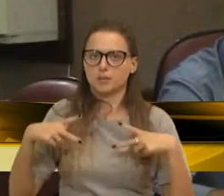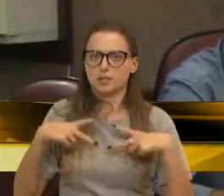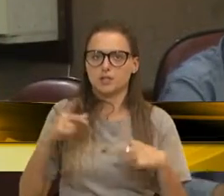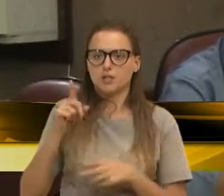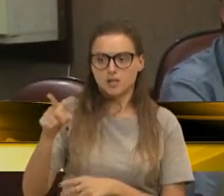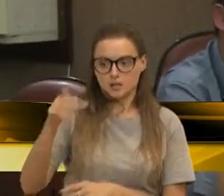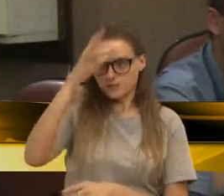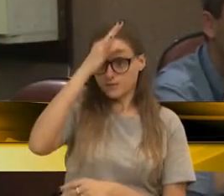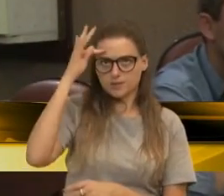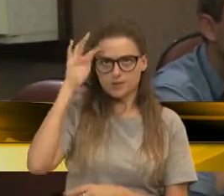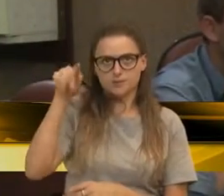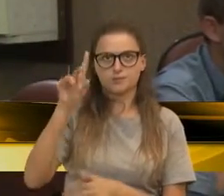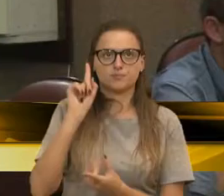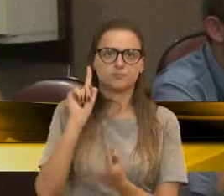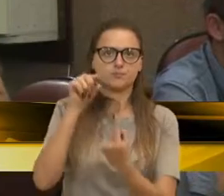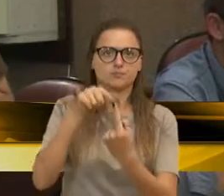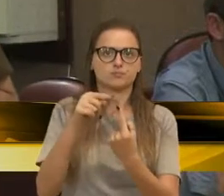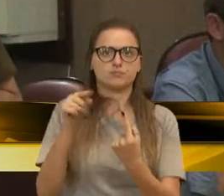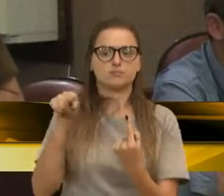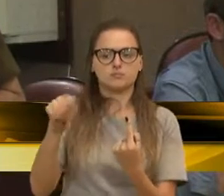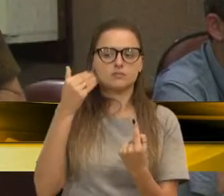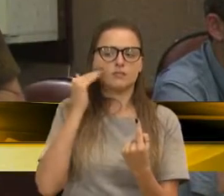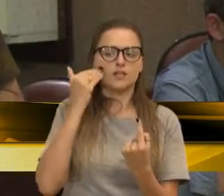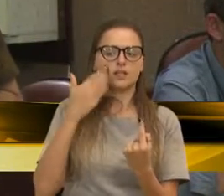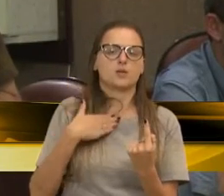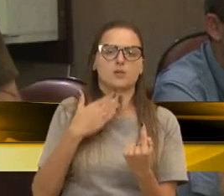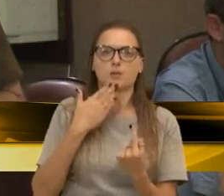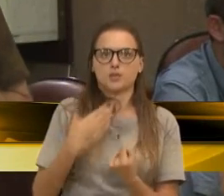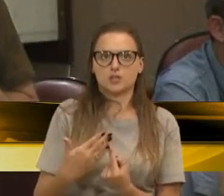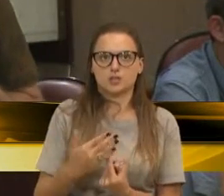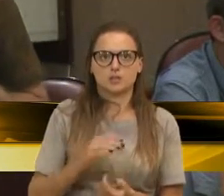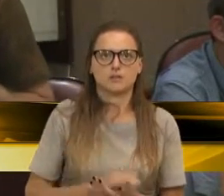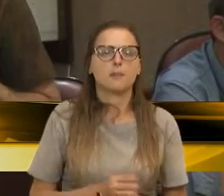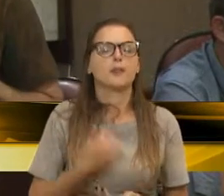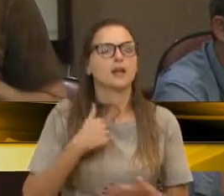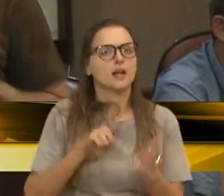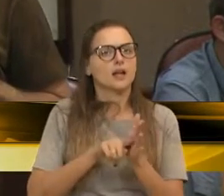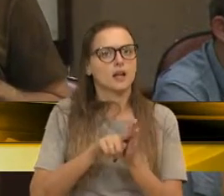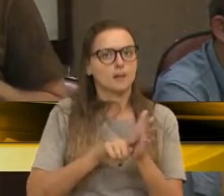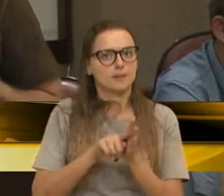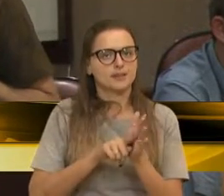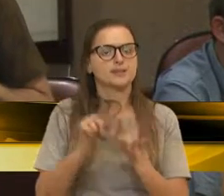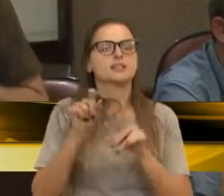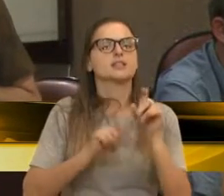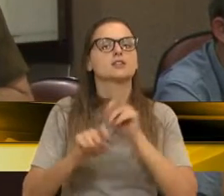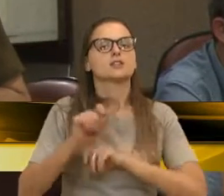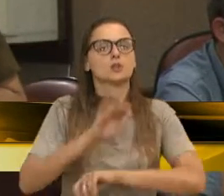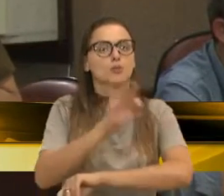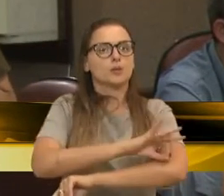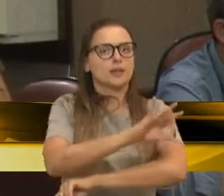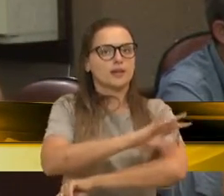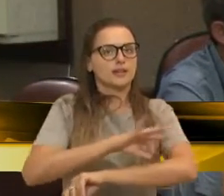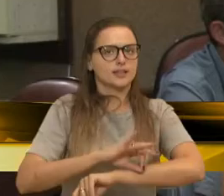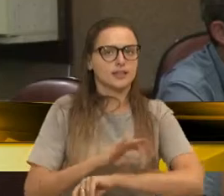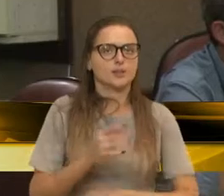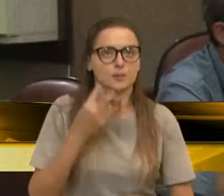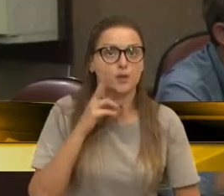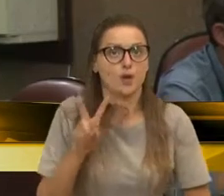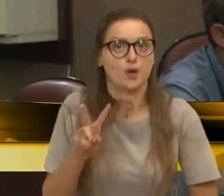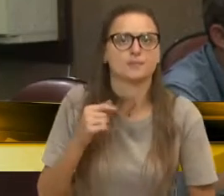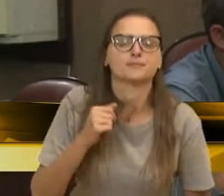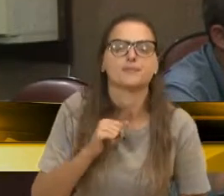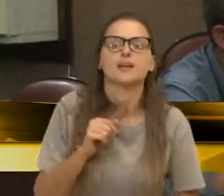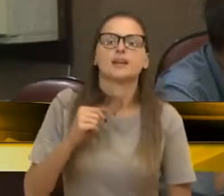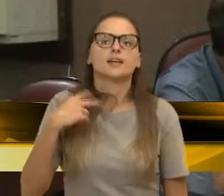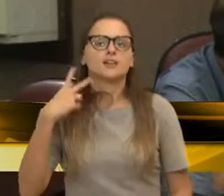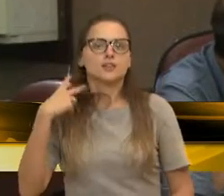forma, entendeu de forma objetiva esse meu pedido de informações. Daí fui pesquisar sobre os arquitetos. Coincidentemente, a vereadora Denise,